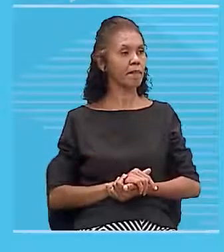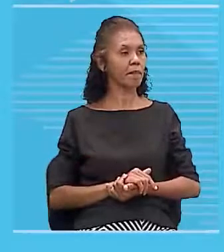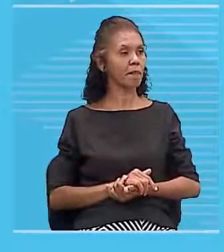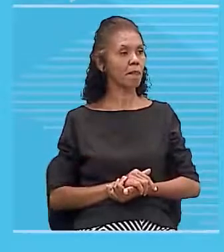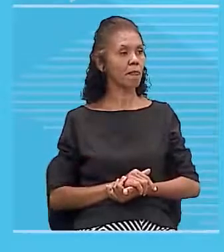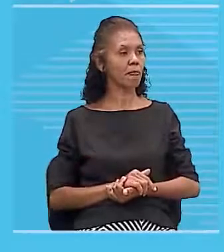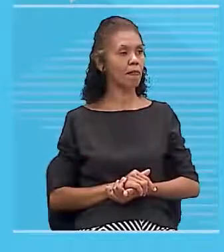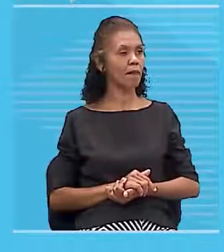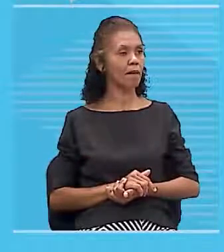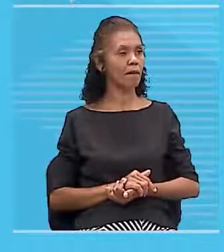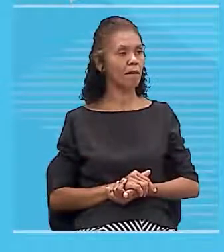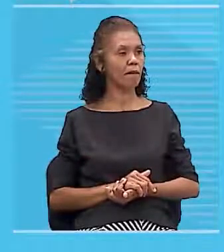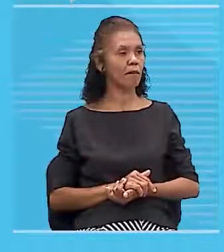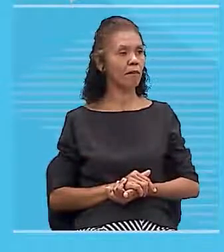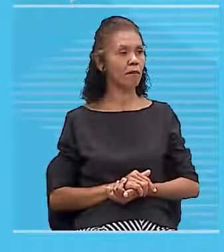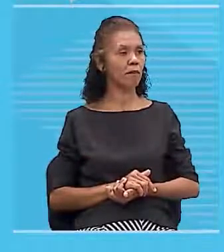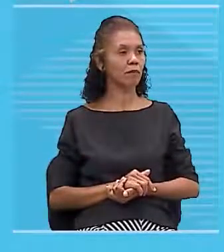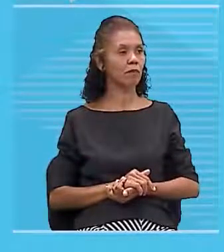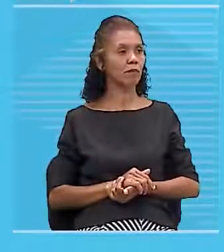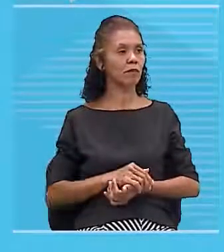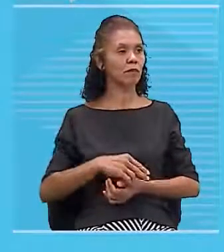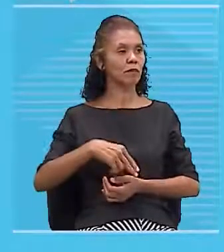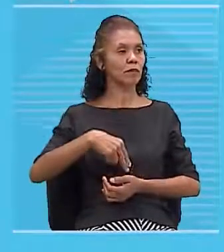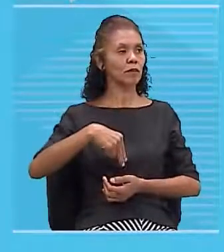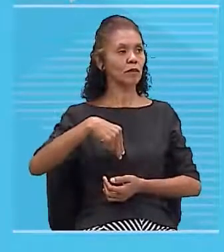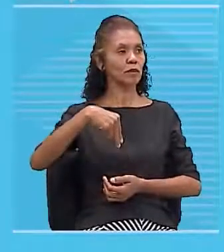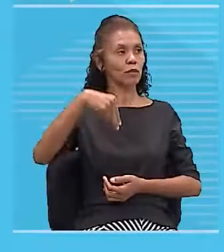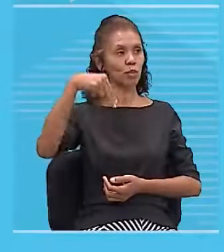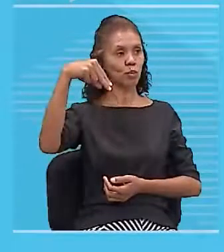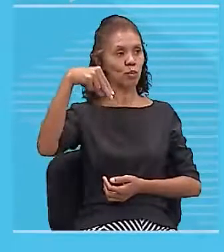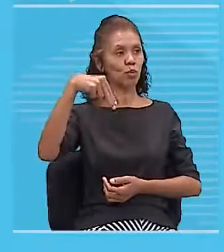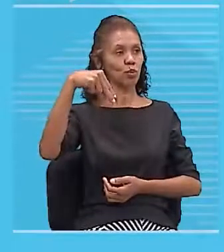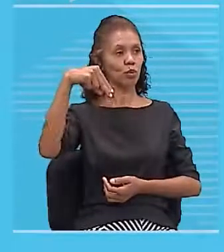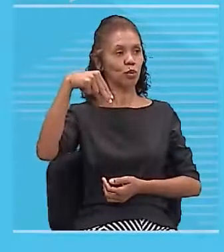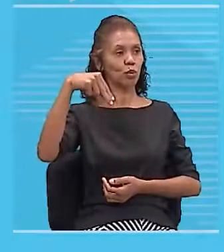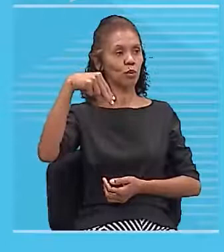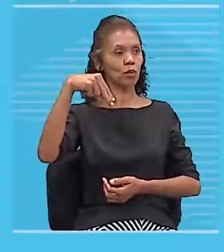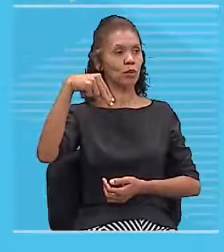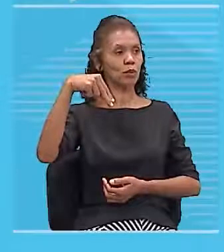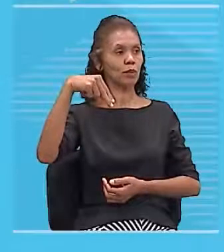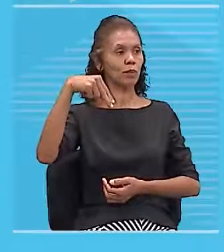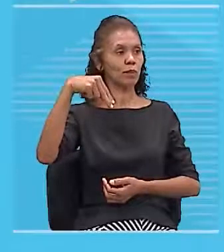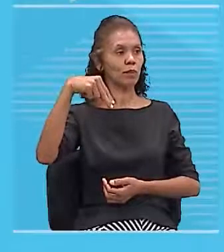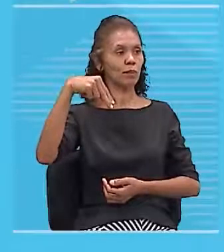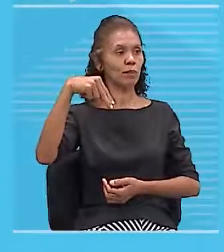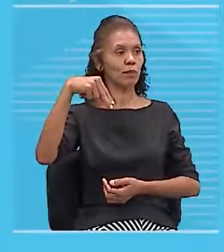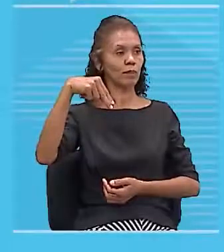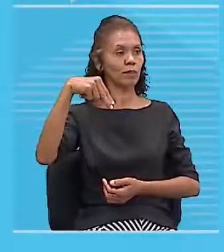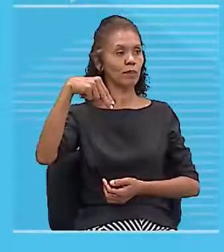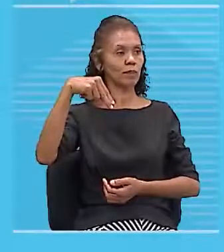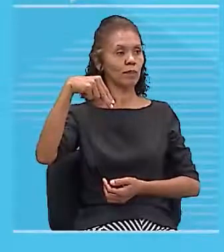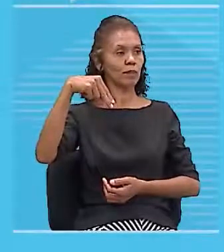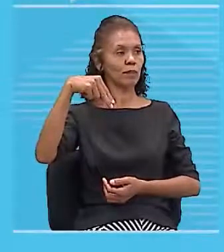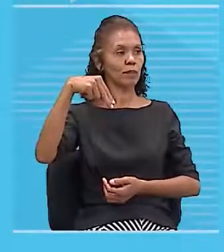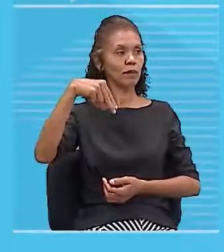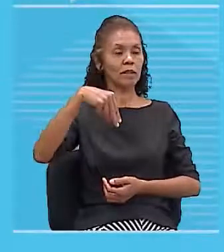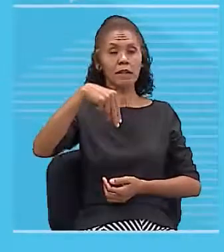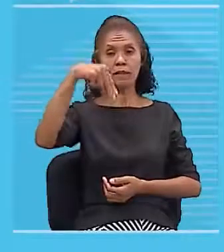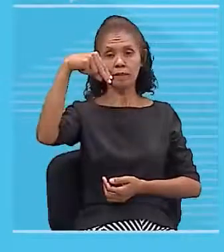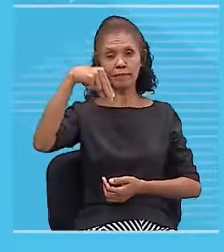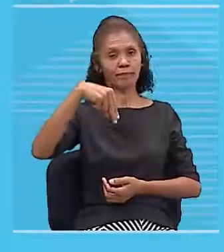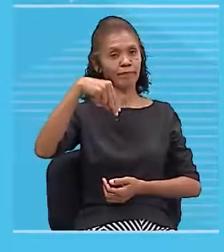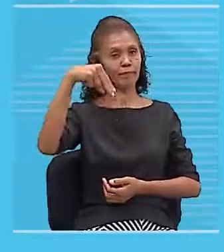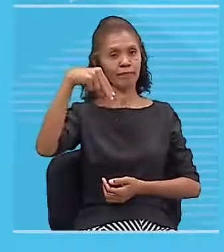O norte da bússola, caso eu tenha uma bússola, o norte da bússola sempre se